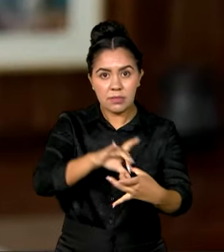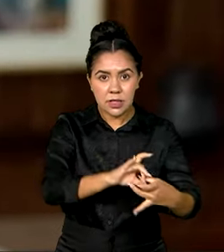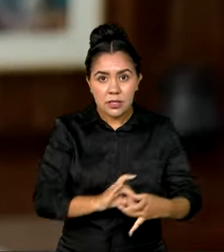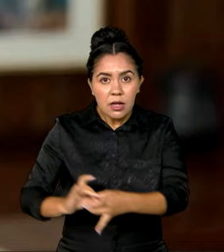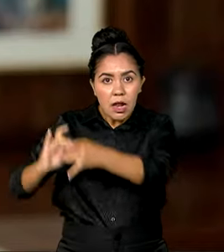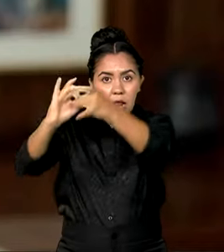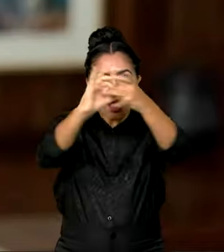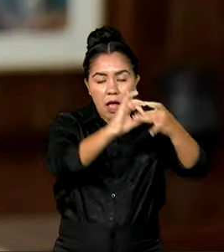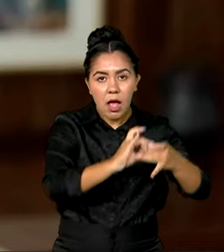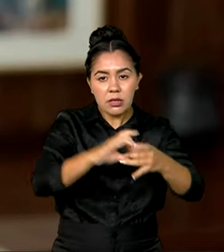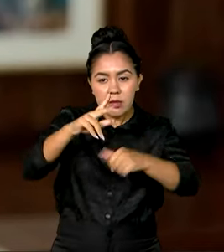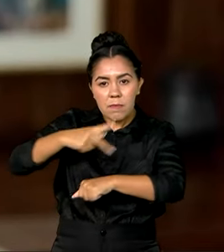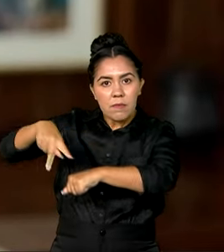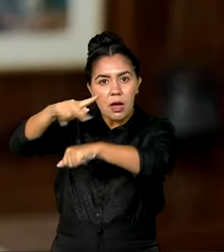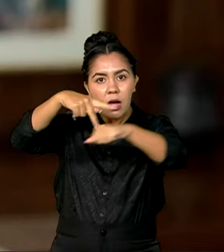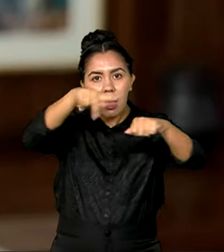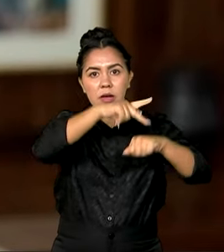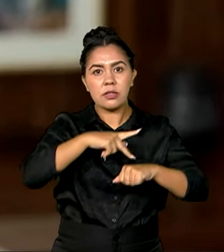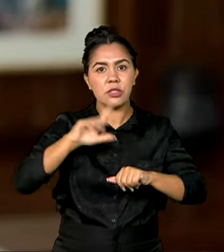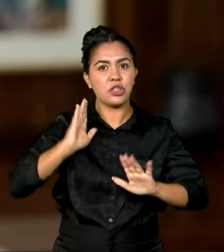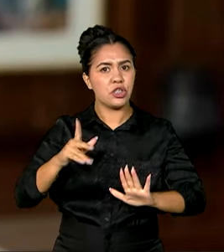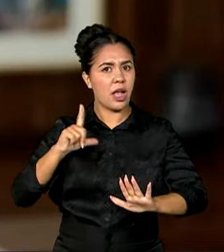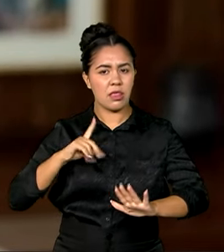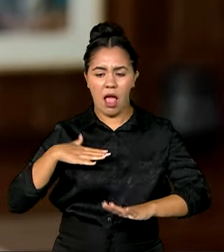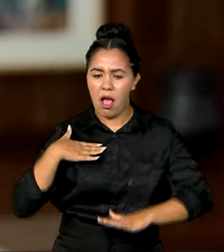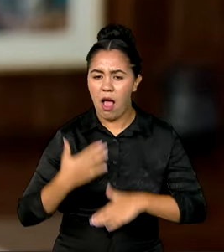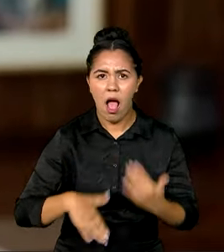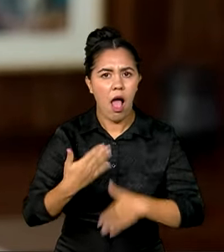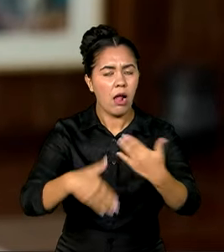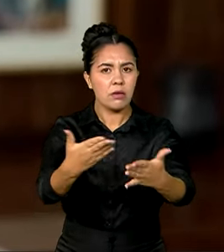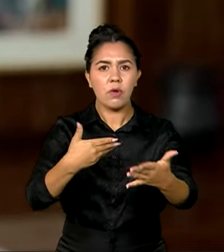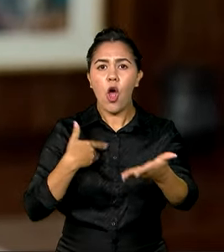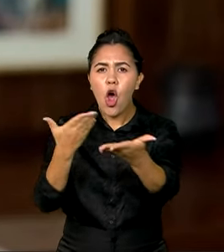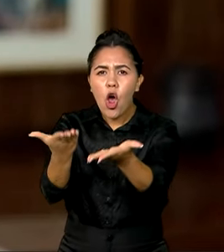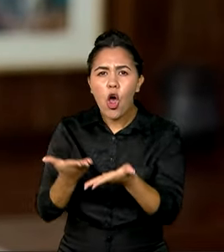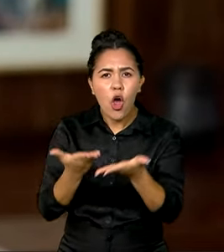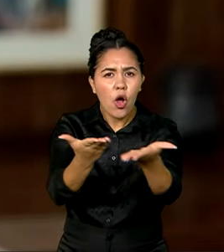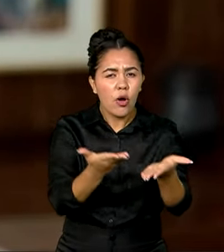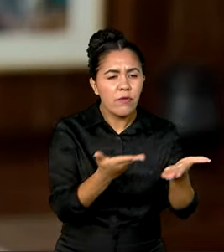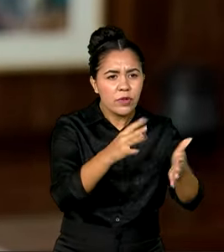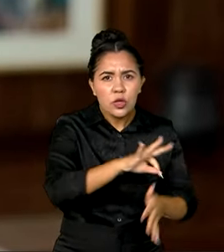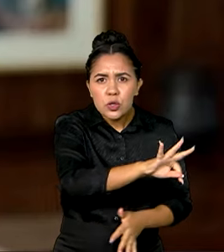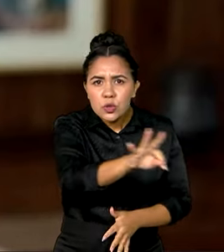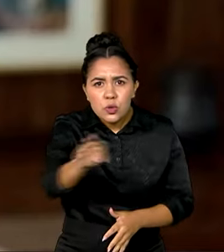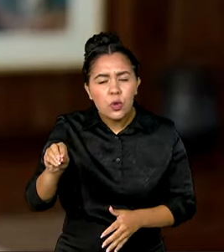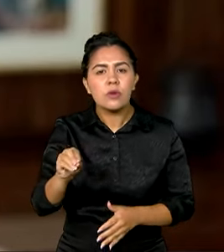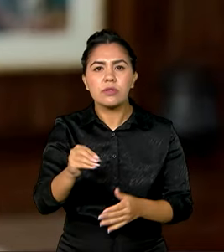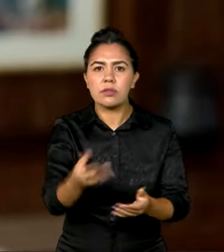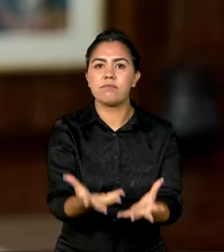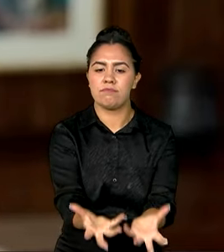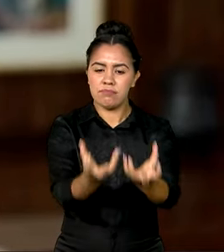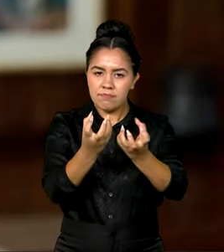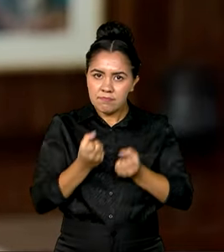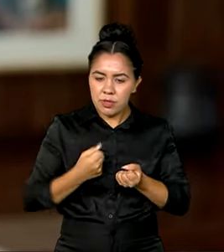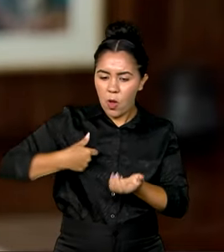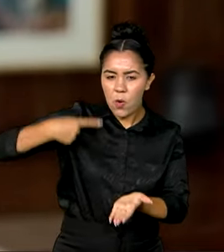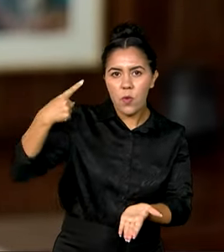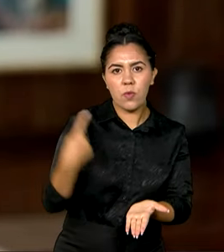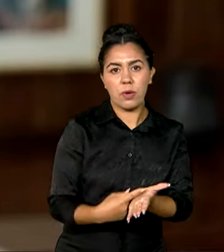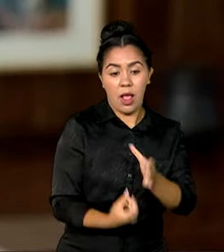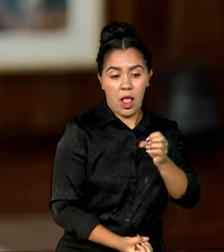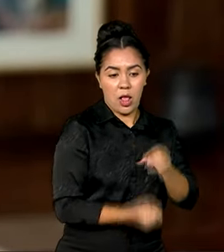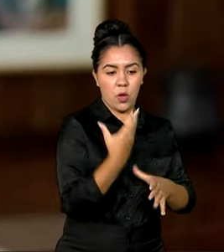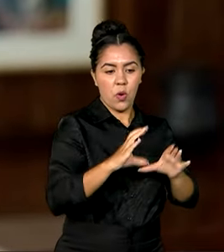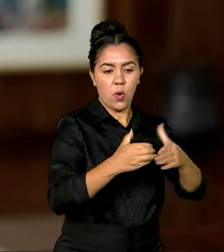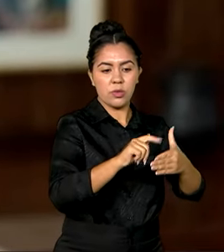já está em fase avançada de adesões. Convido todos a se somar à iniciativa que nasceu no G20, mas